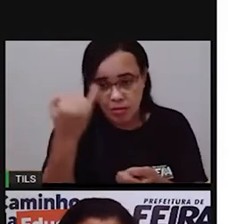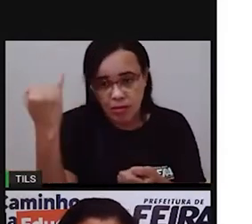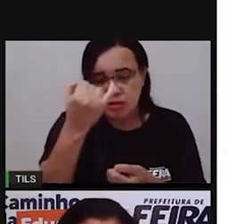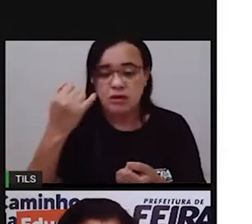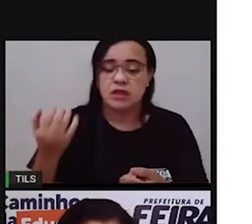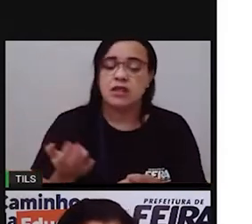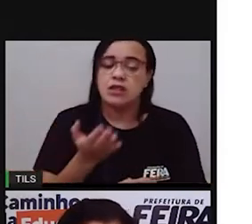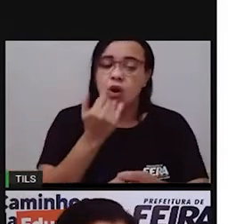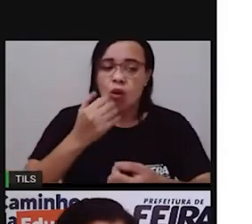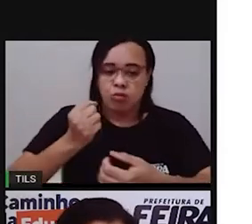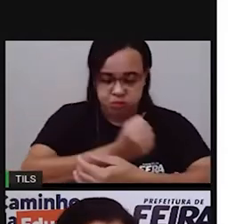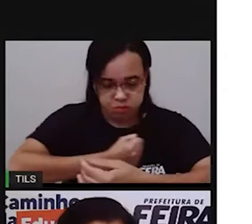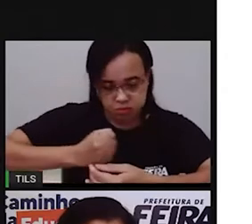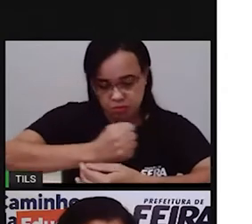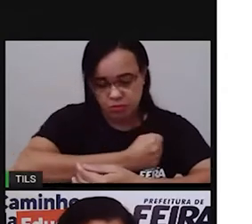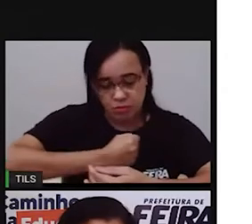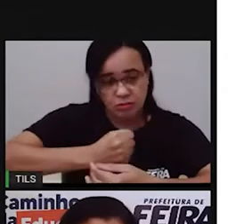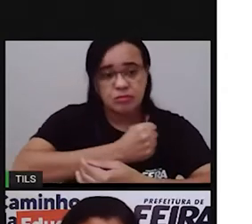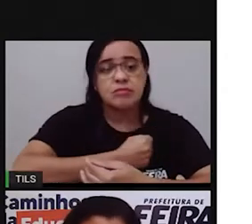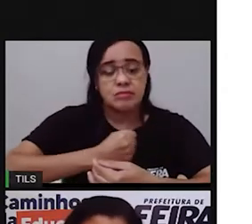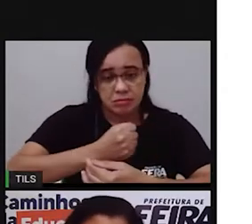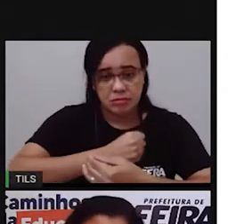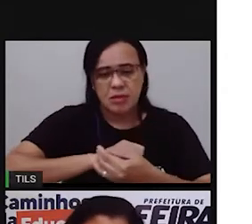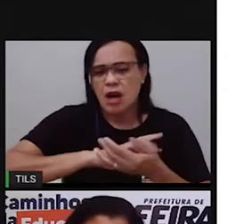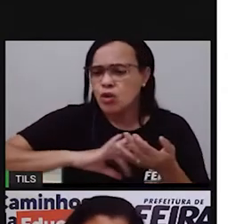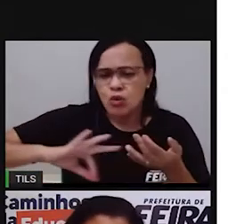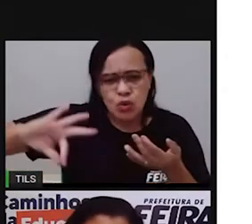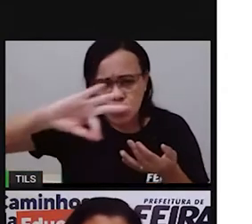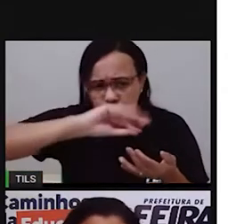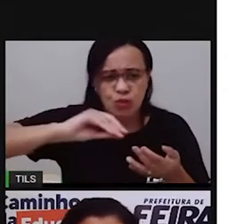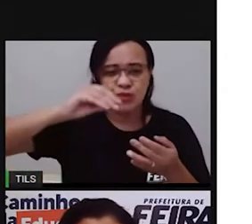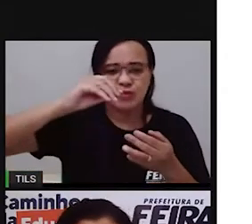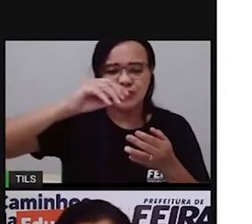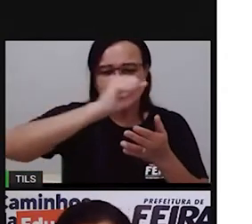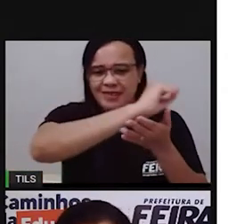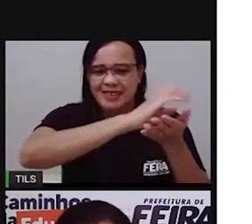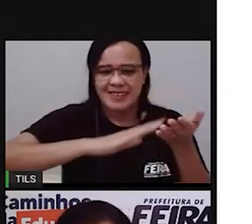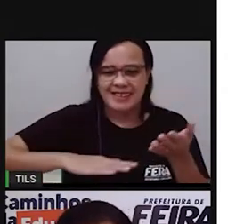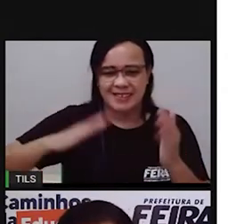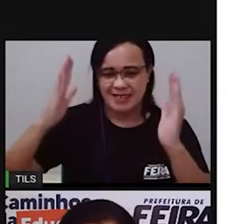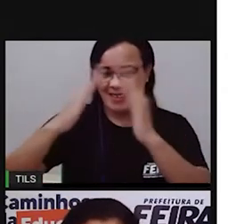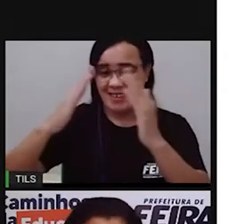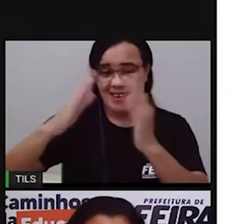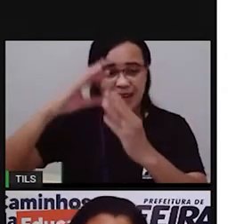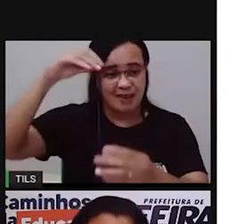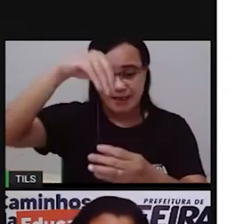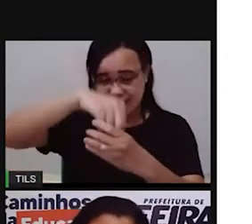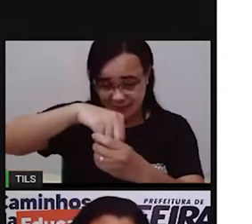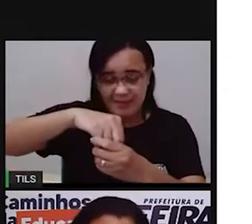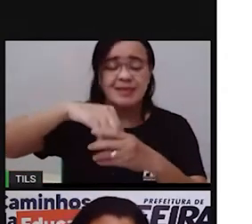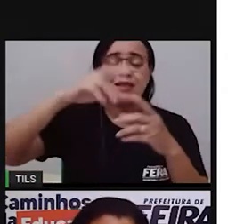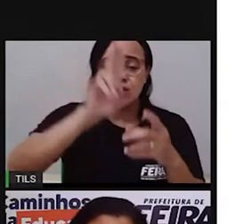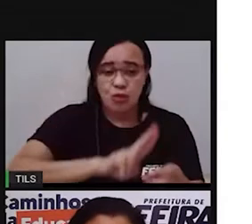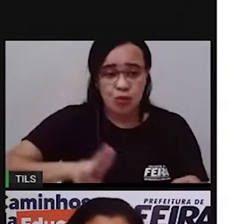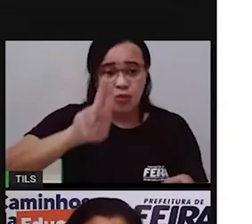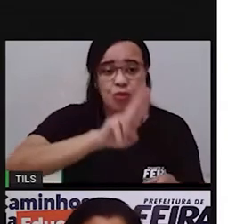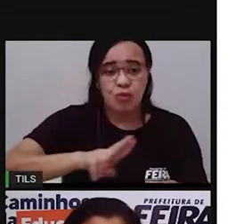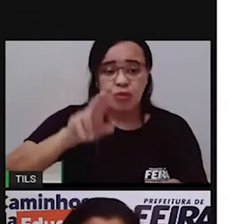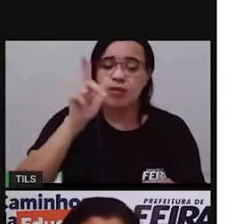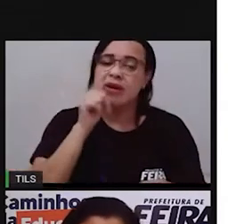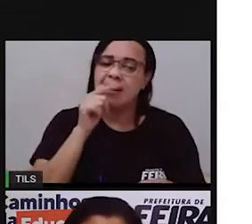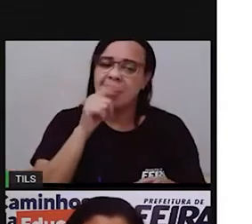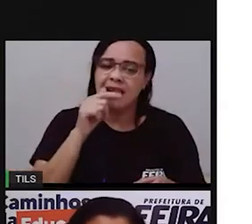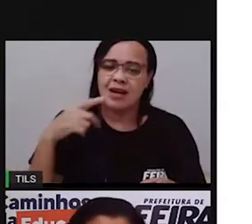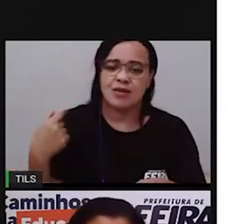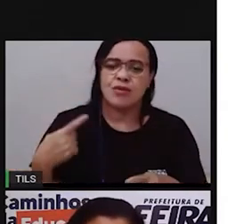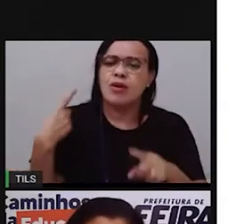e praticamente todas as atividades do nosso dia E devemos economizar a água porque ela é